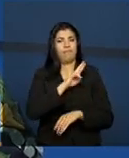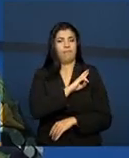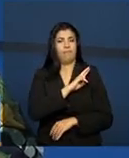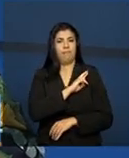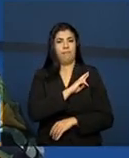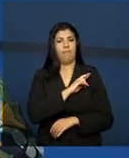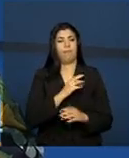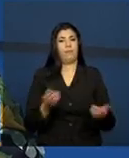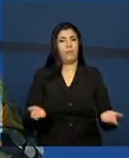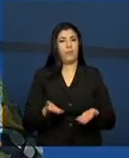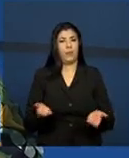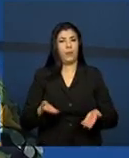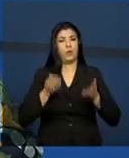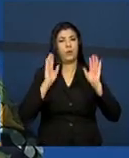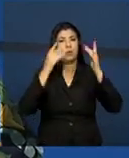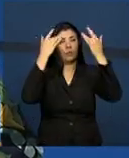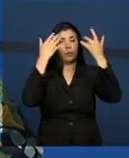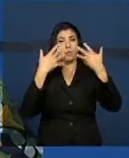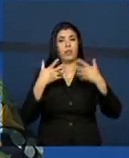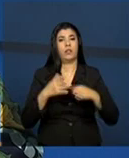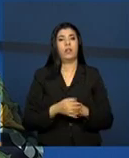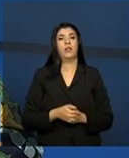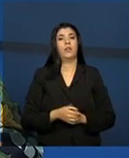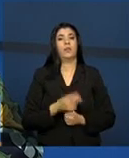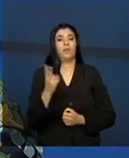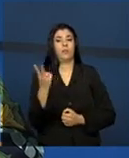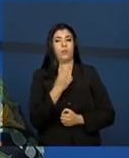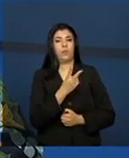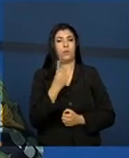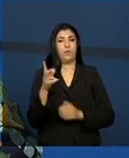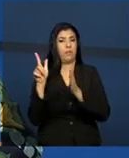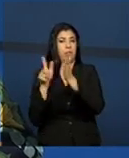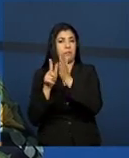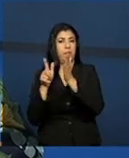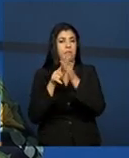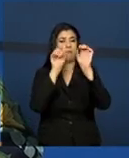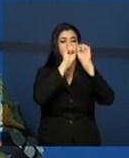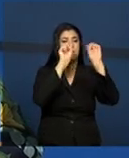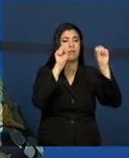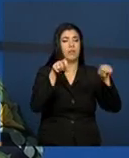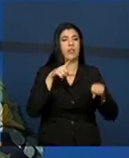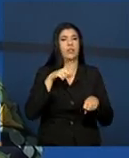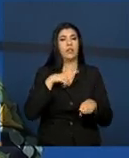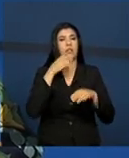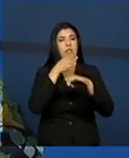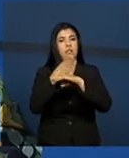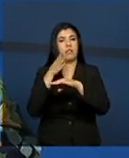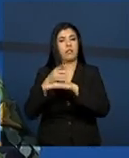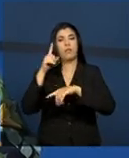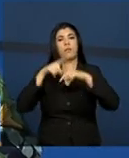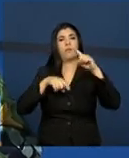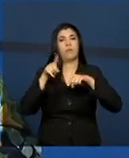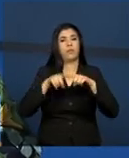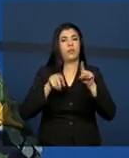Hoje em dia, como eu disse, ambos têm o acesso restrito aos operadores da política de assistência social.